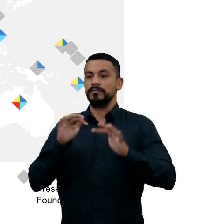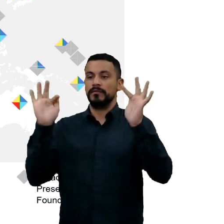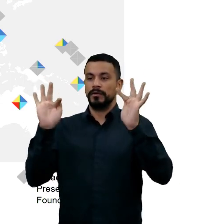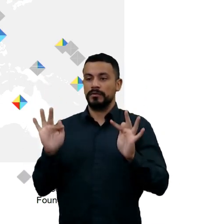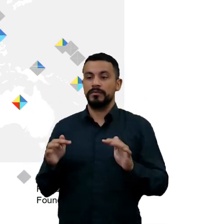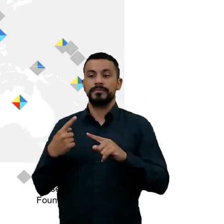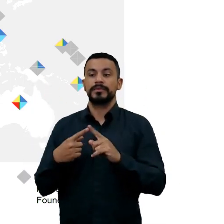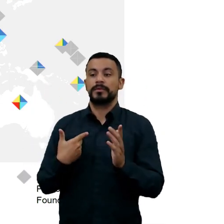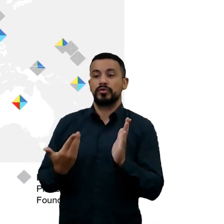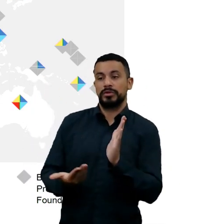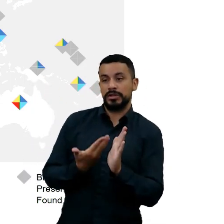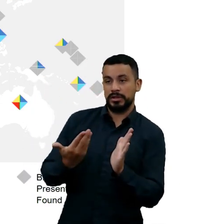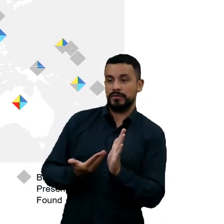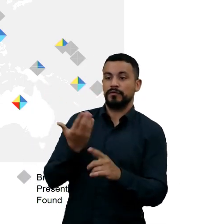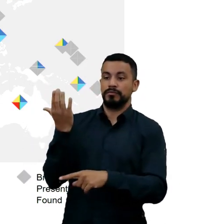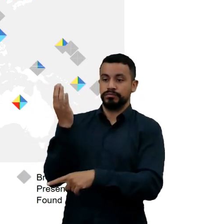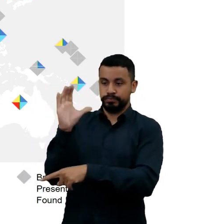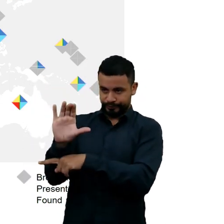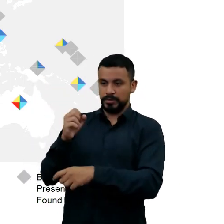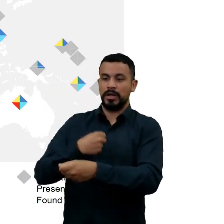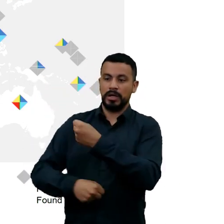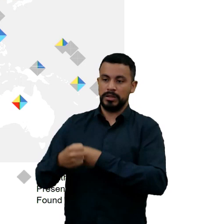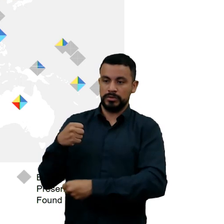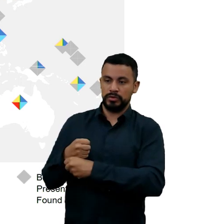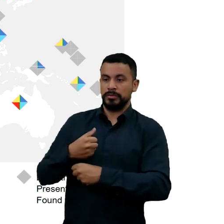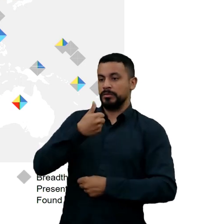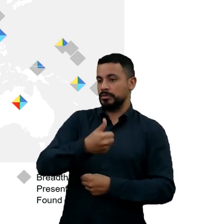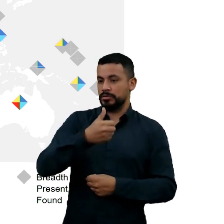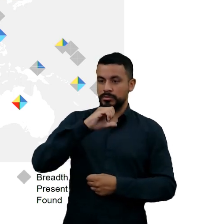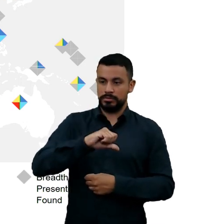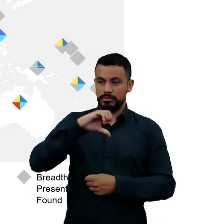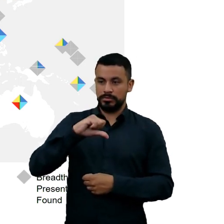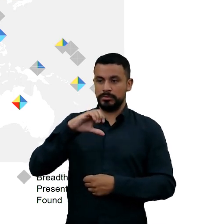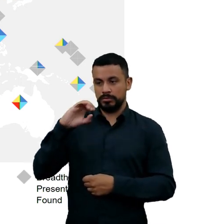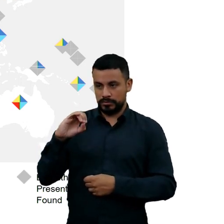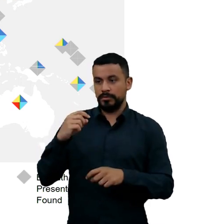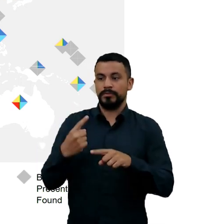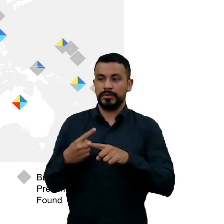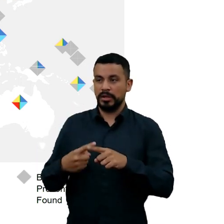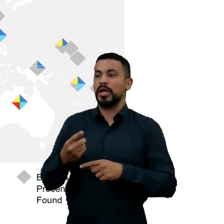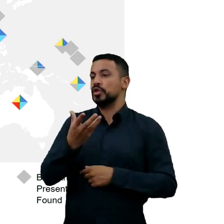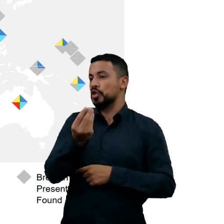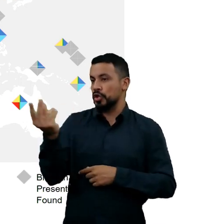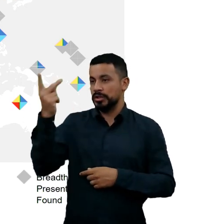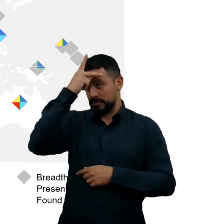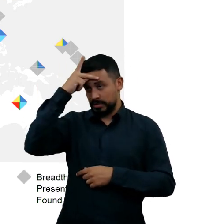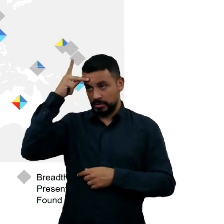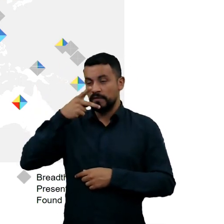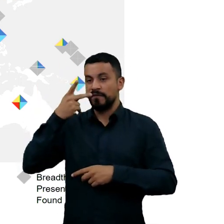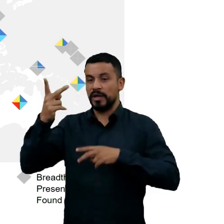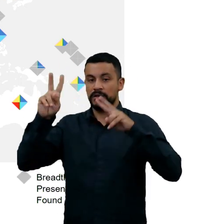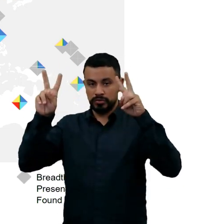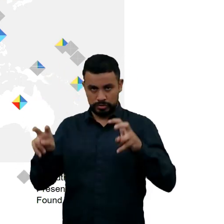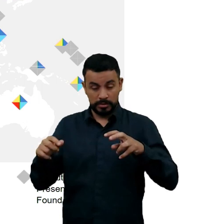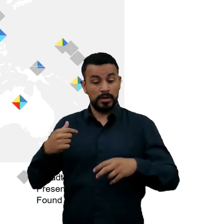publicado nos anos 90 porque todas as pessoas falam sobre isso. Eu sou engenheiro, lembrem-se disso.